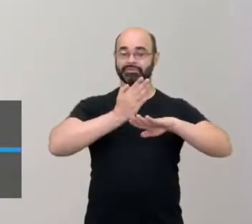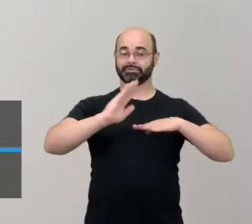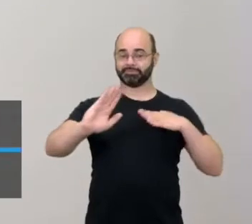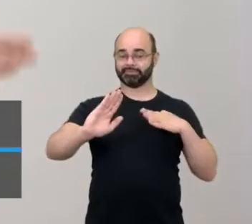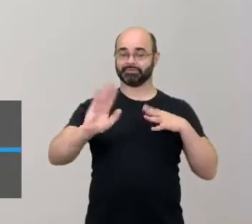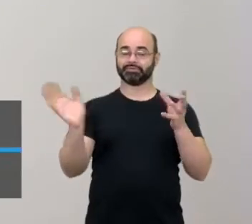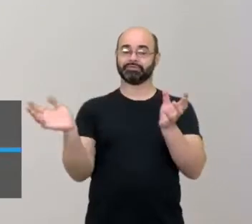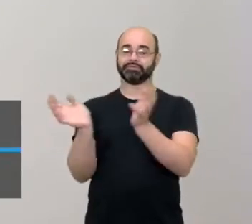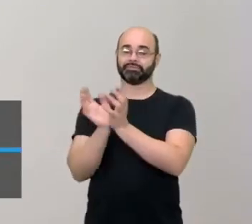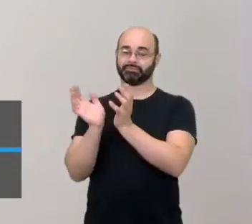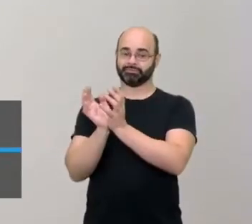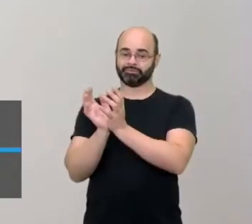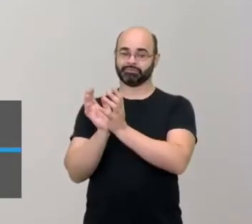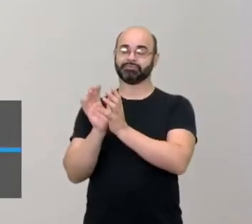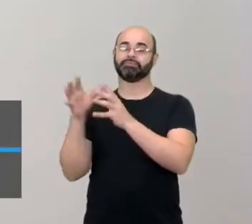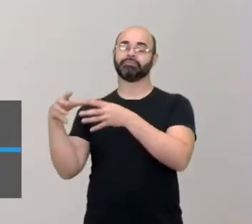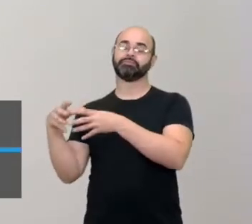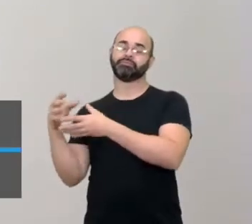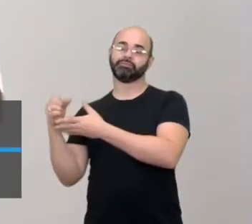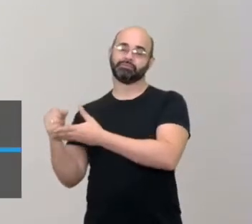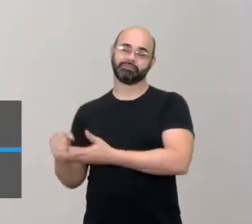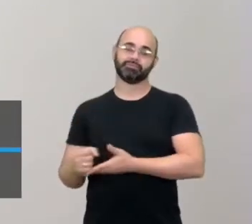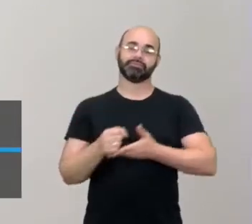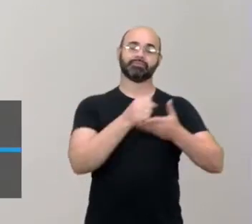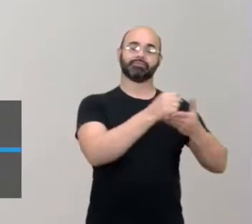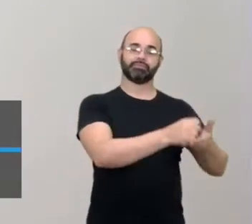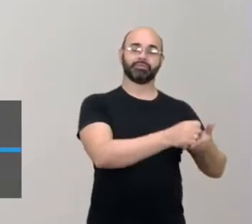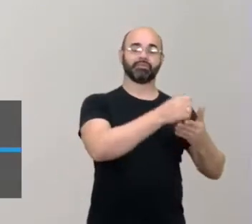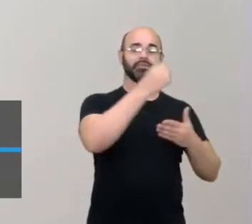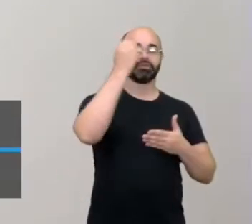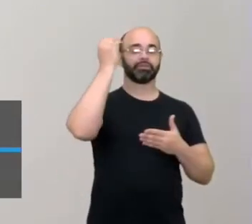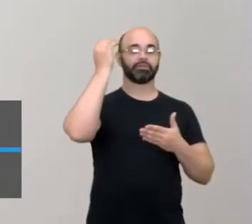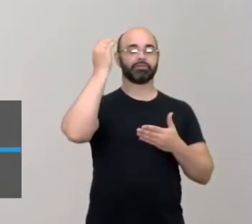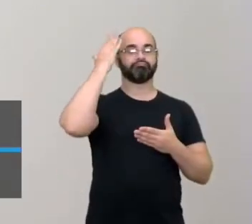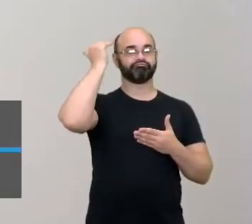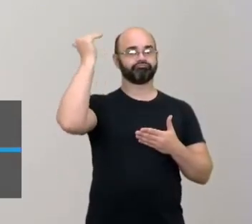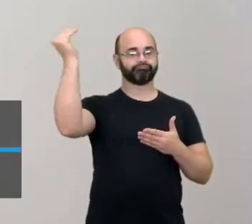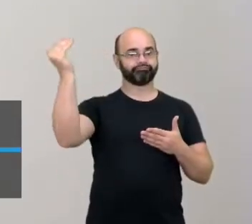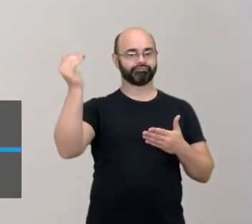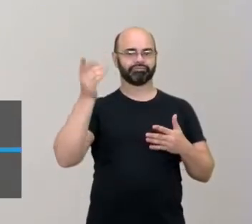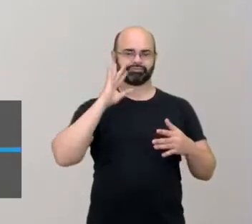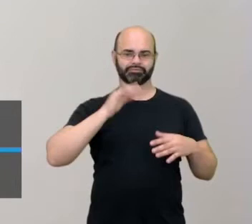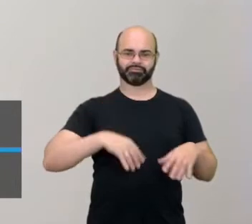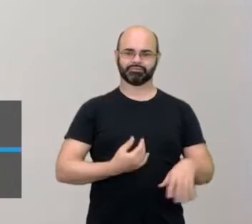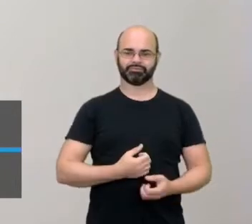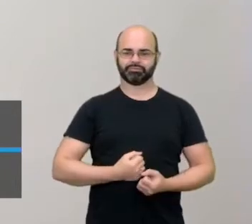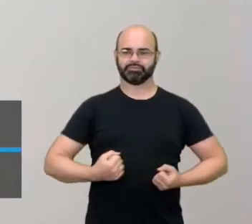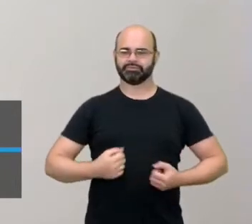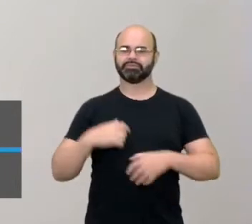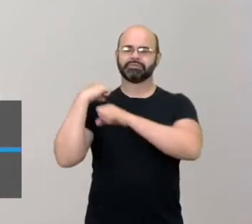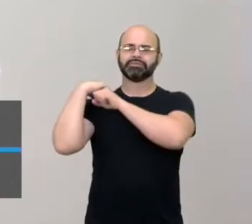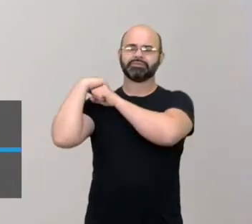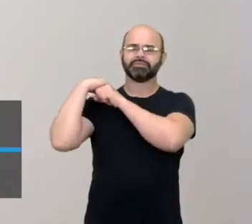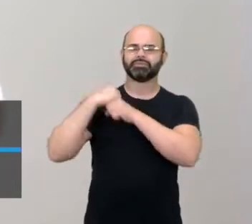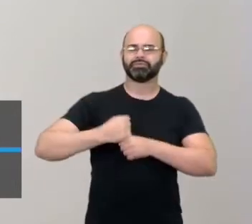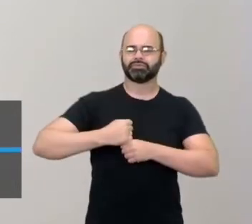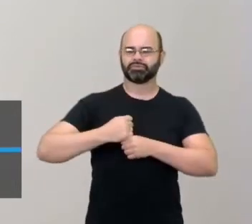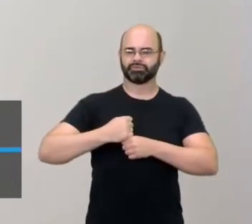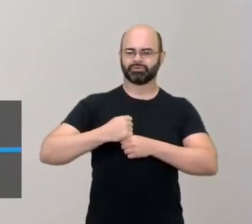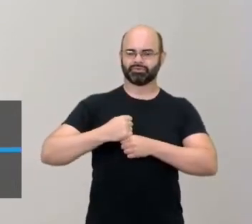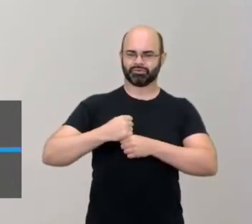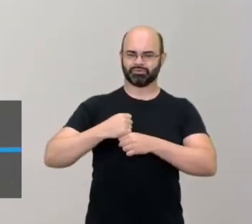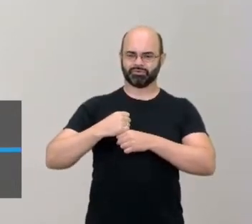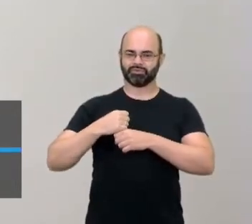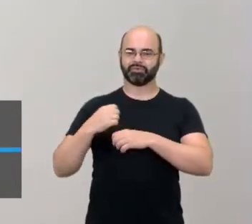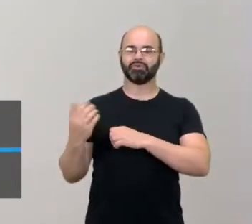levou pro Japão e ficou famoso. Sistema de faixa, que é baseado no sistema do judô. E daí